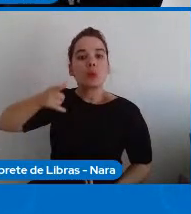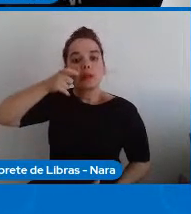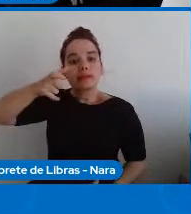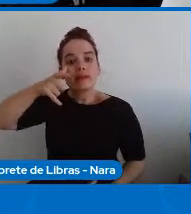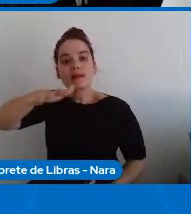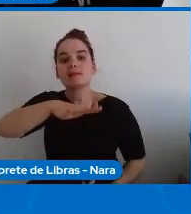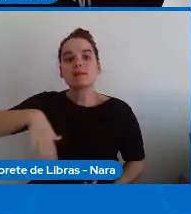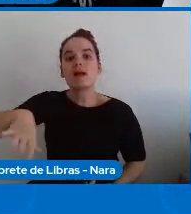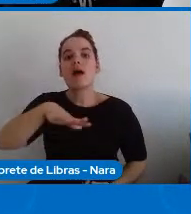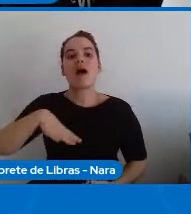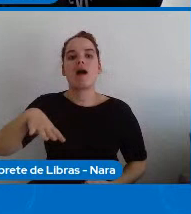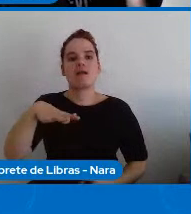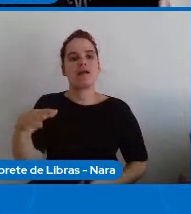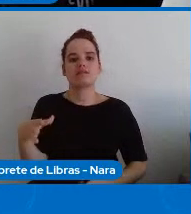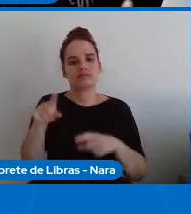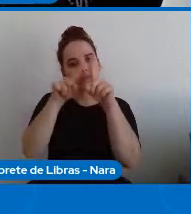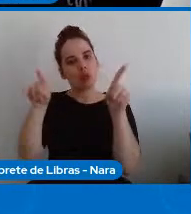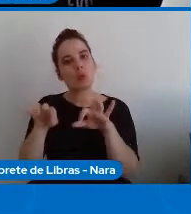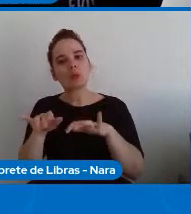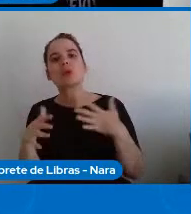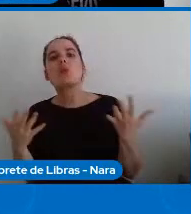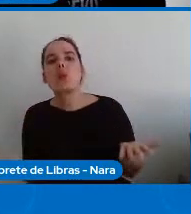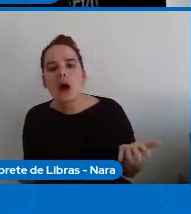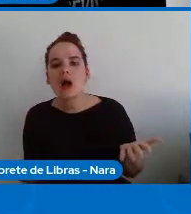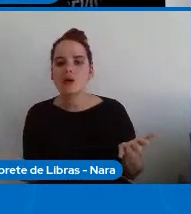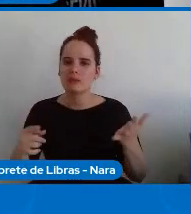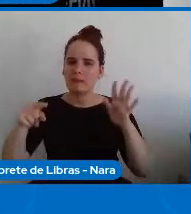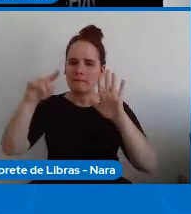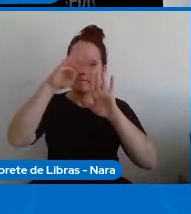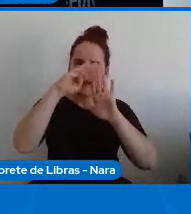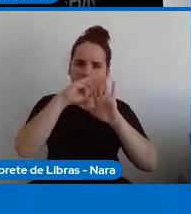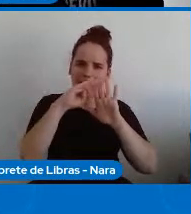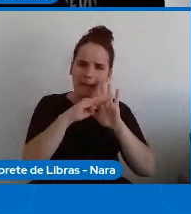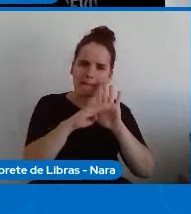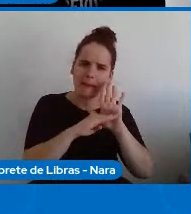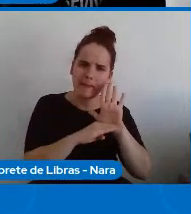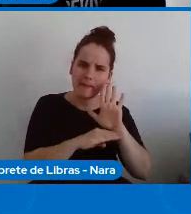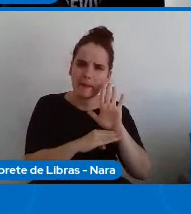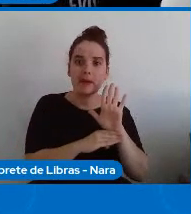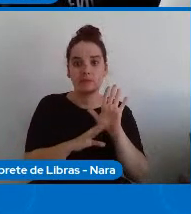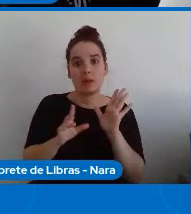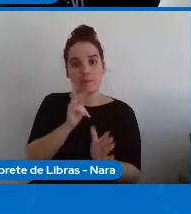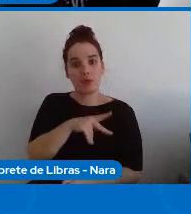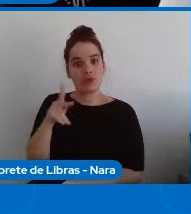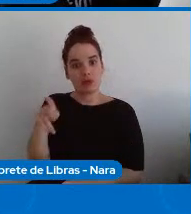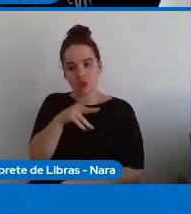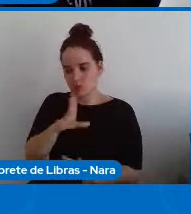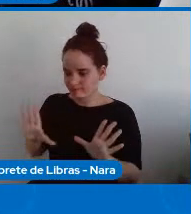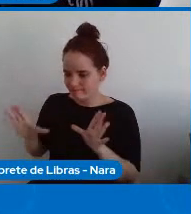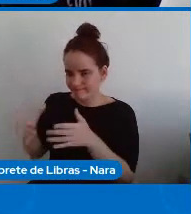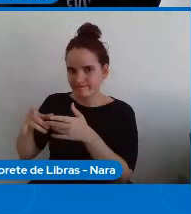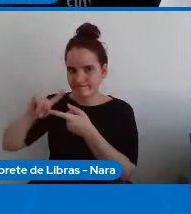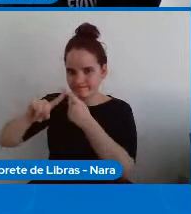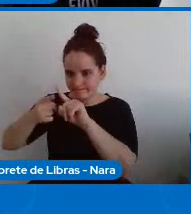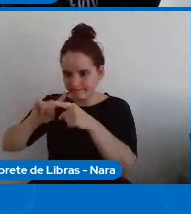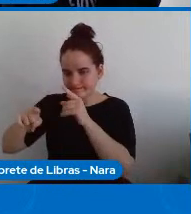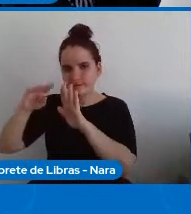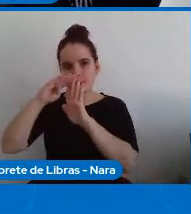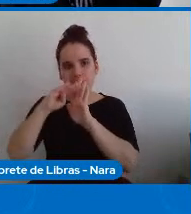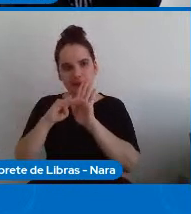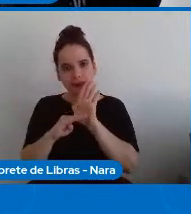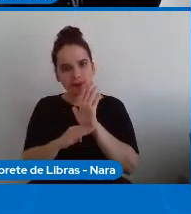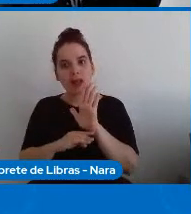gama muito variada de leituras que nós fazemos uma curadoria antes e nós provocamos essa leitura em algumas